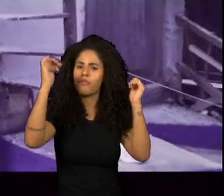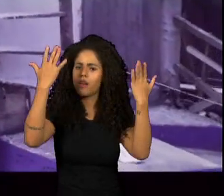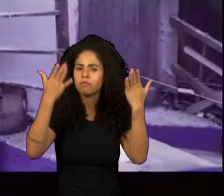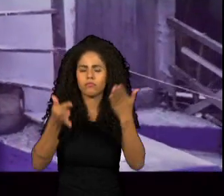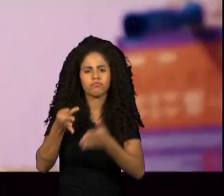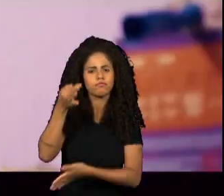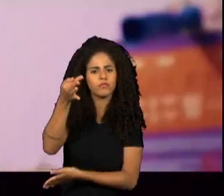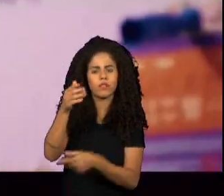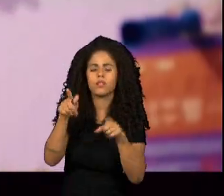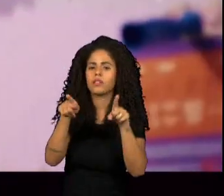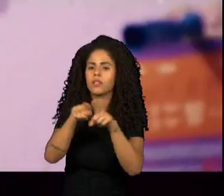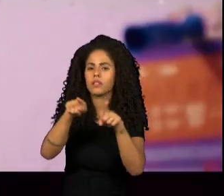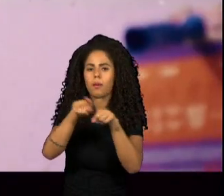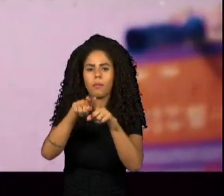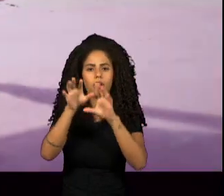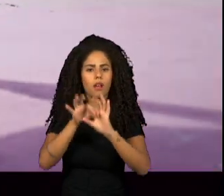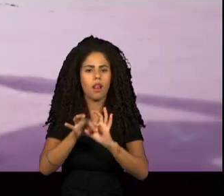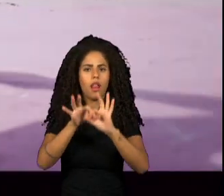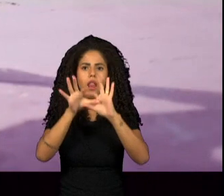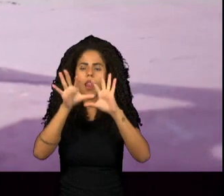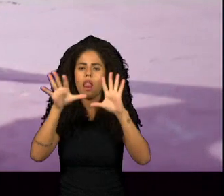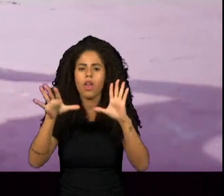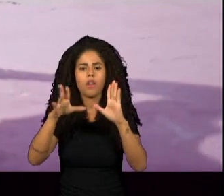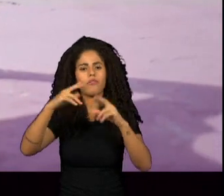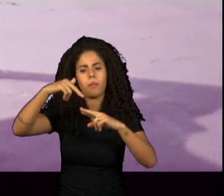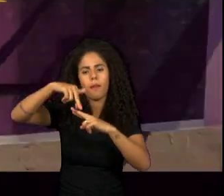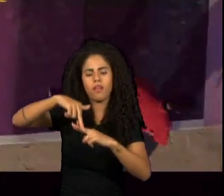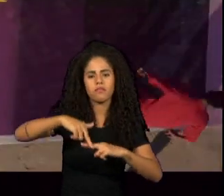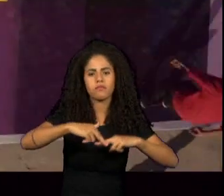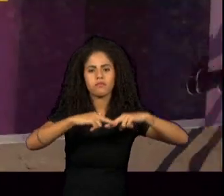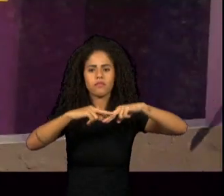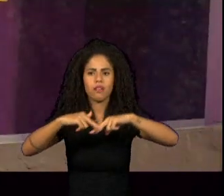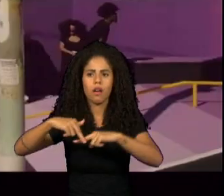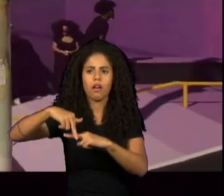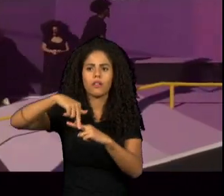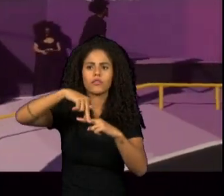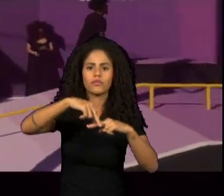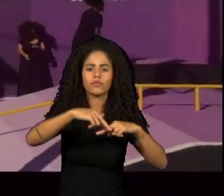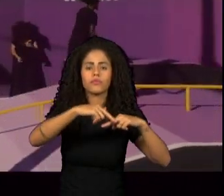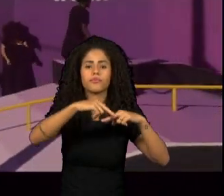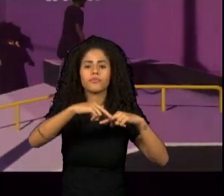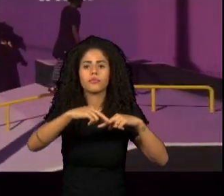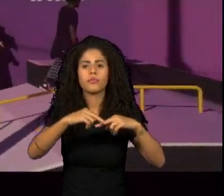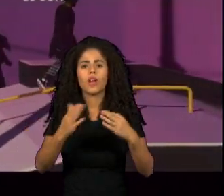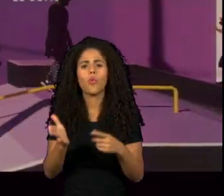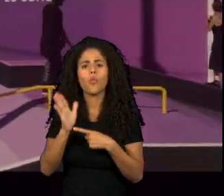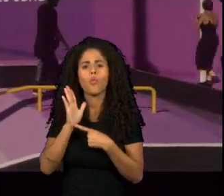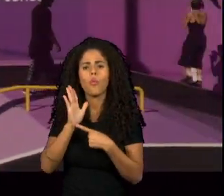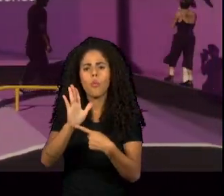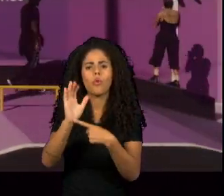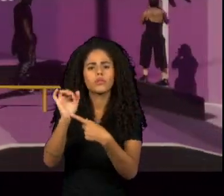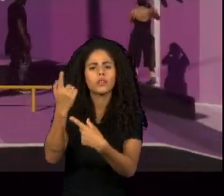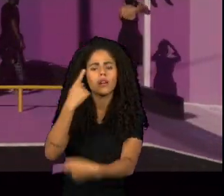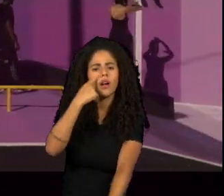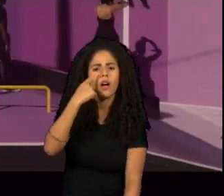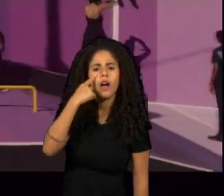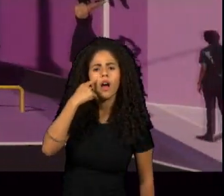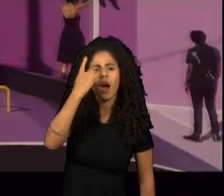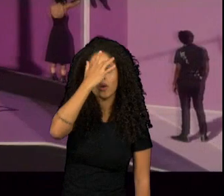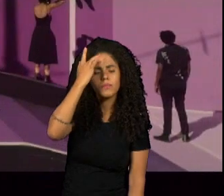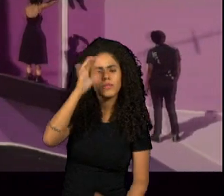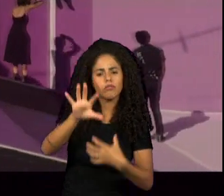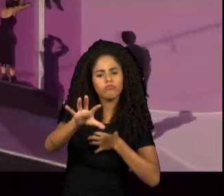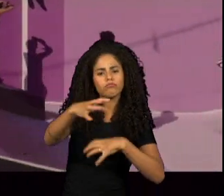criar um evento voltado para skate, onde as pessoas iam lá. e eu acho que o que o MUC traz é um pouco disso, sabe? Fazer com que outras pessoas se